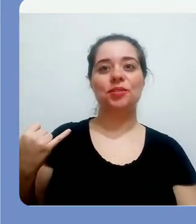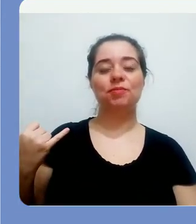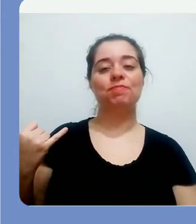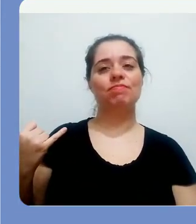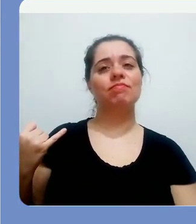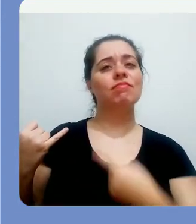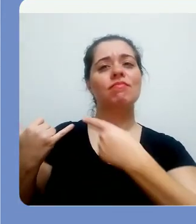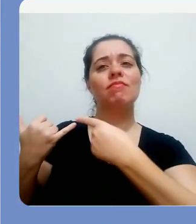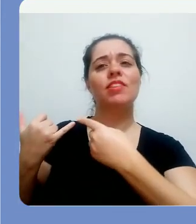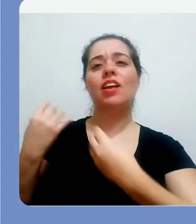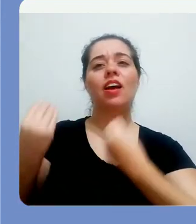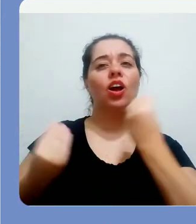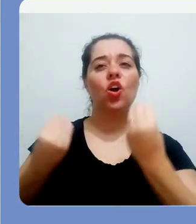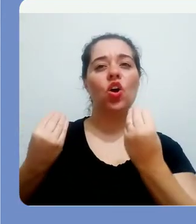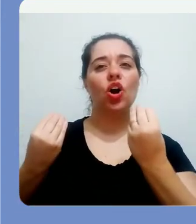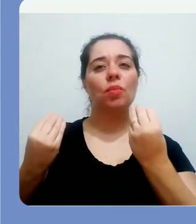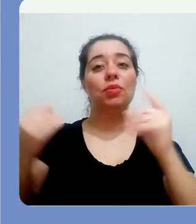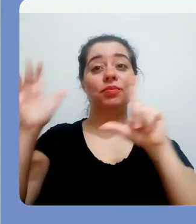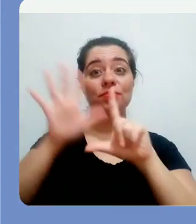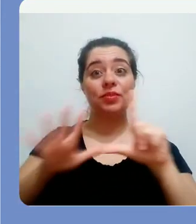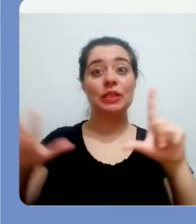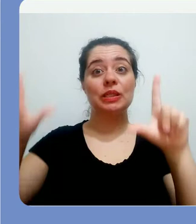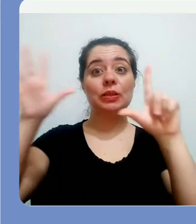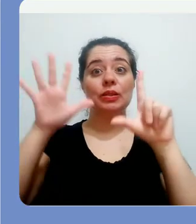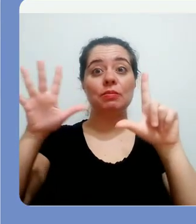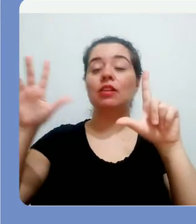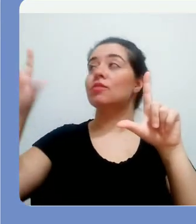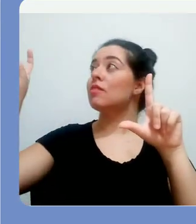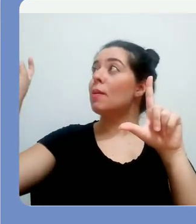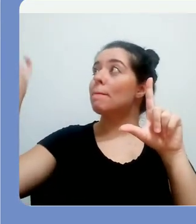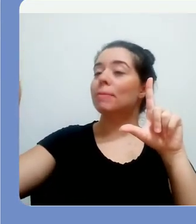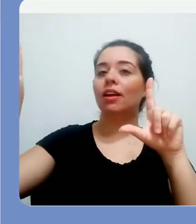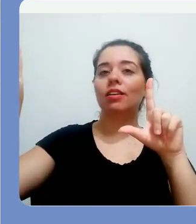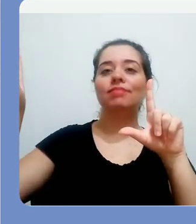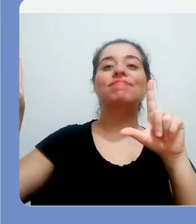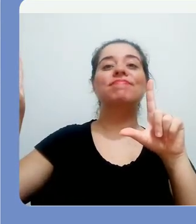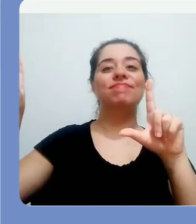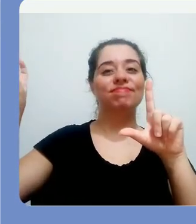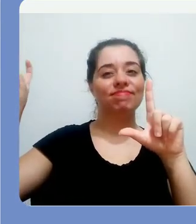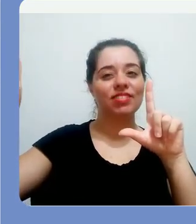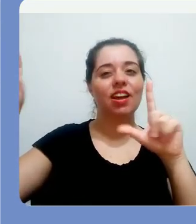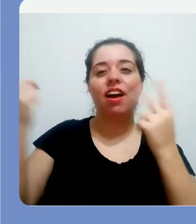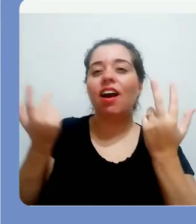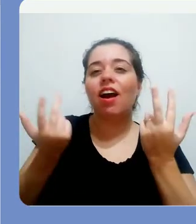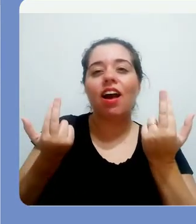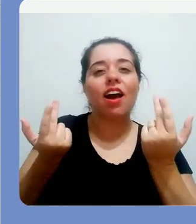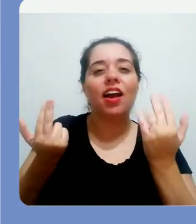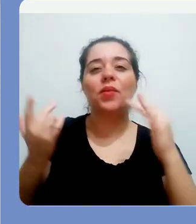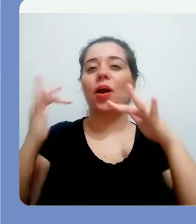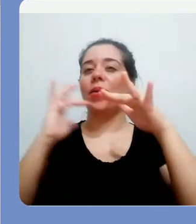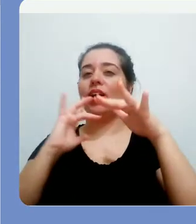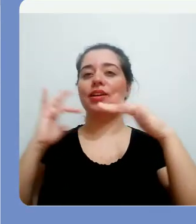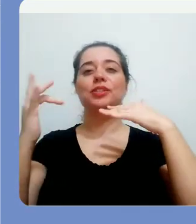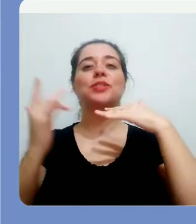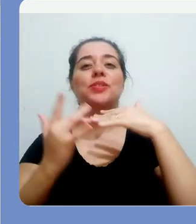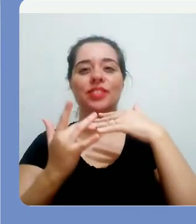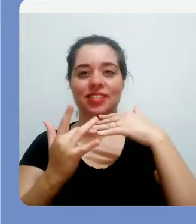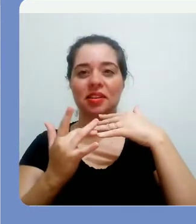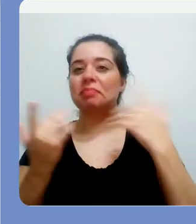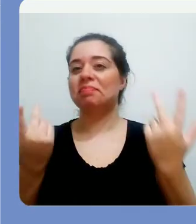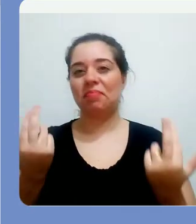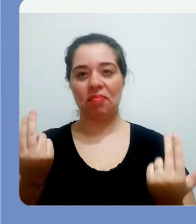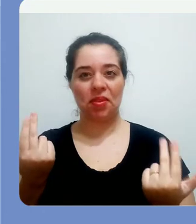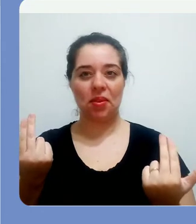Essa notificação vai ficar visível dentro do seu espaço na lateral direita, exatamente como aparece uma